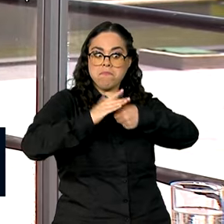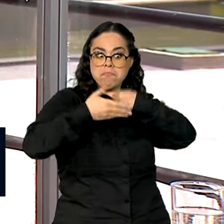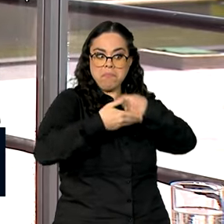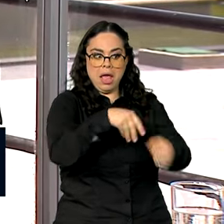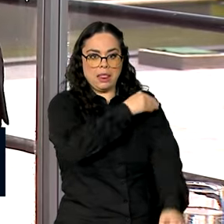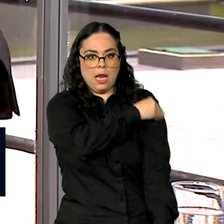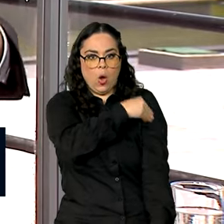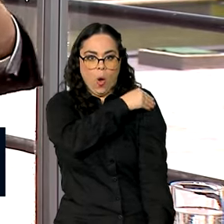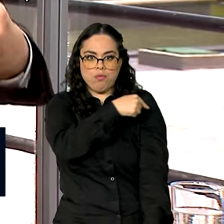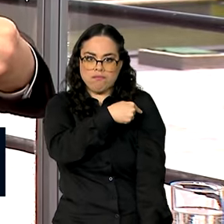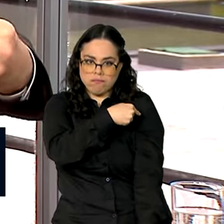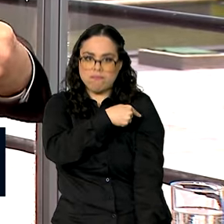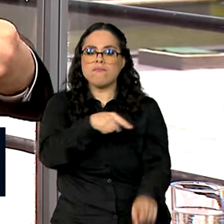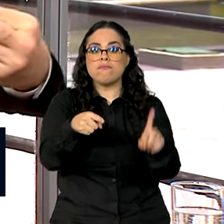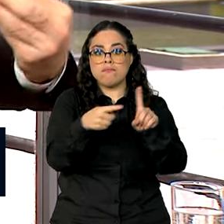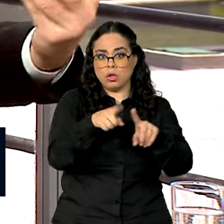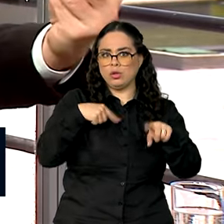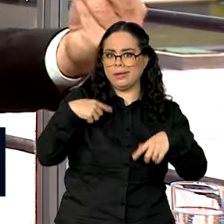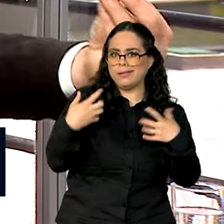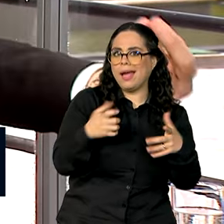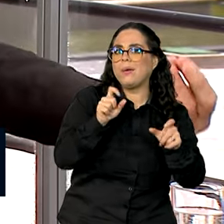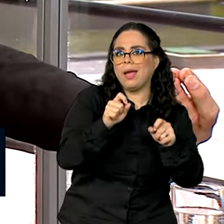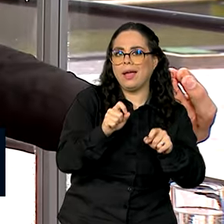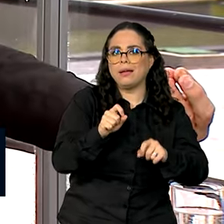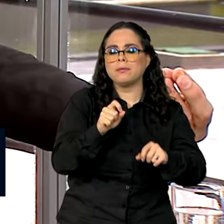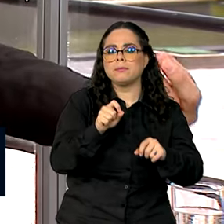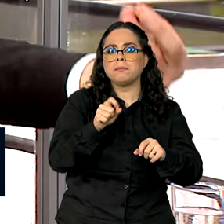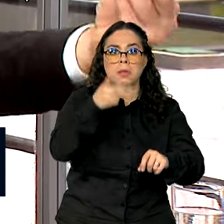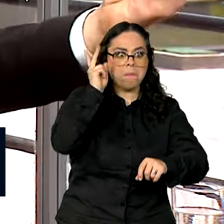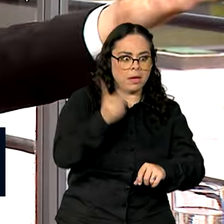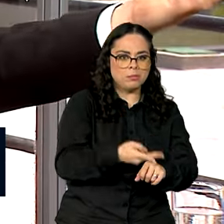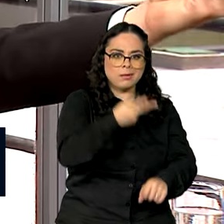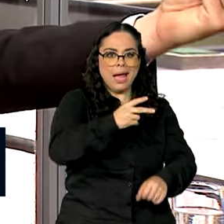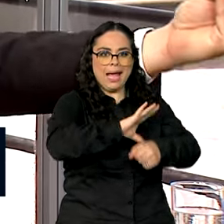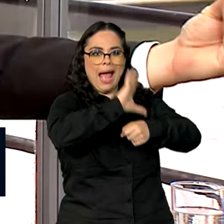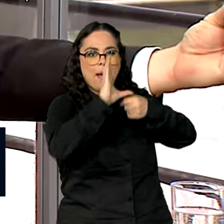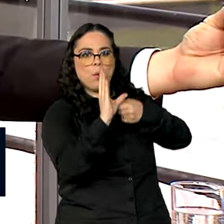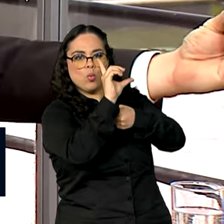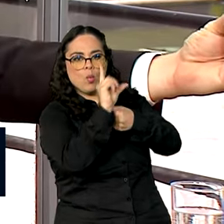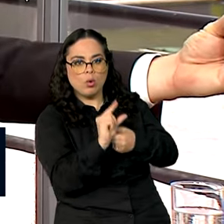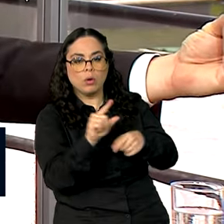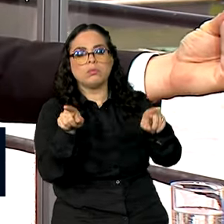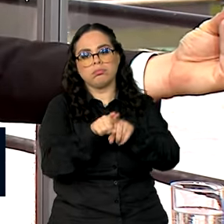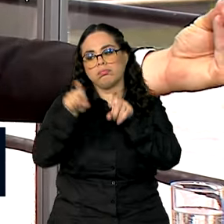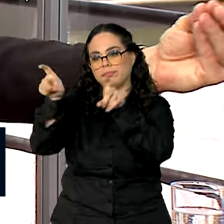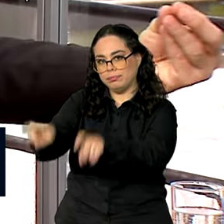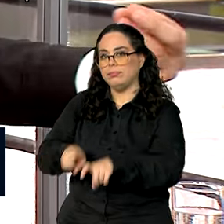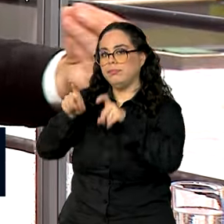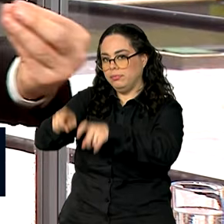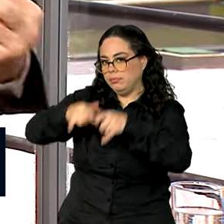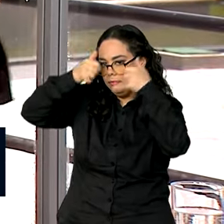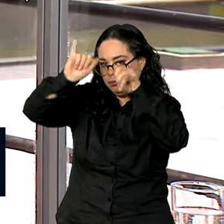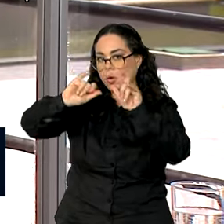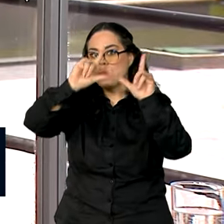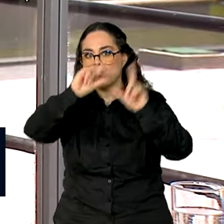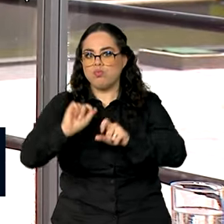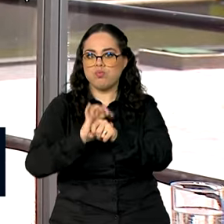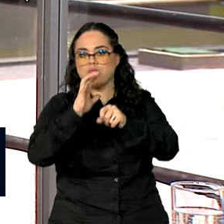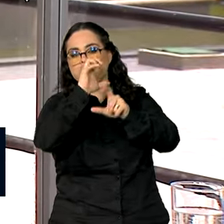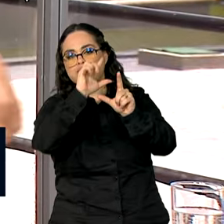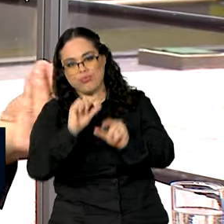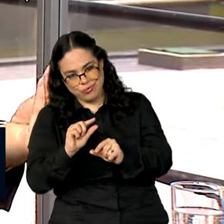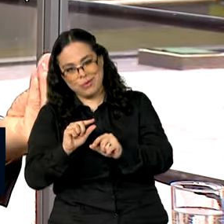E nós queremos esse mesmo prêmio para a nossa indústria de baixo carbono e para o nosso agronegócio de baixo carbono. E isso,